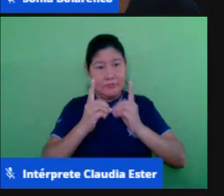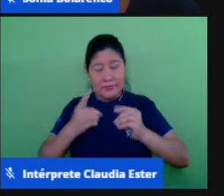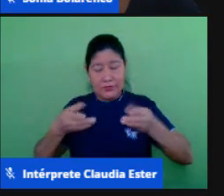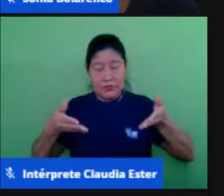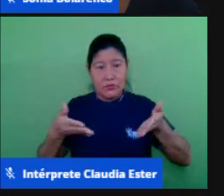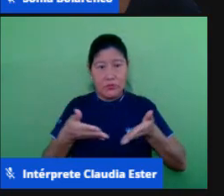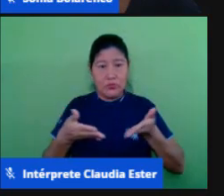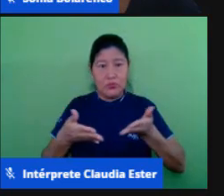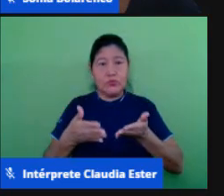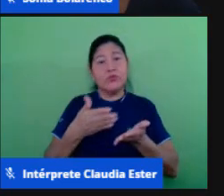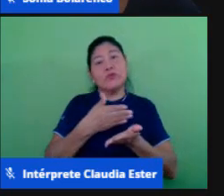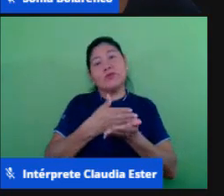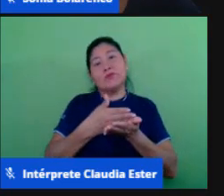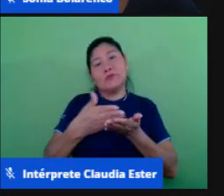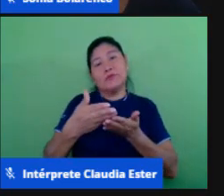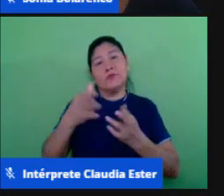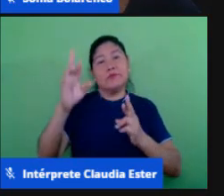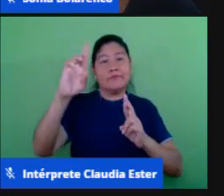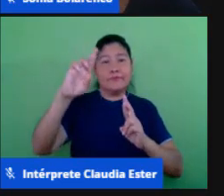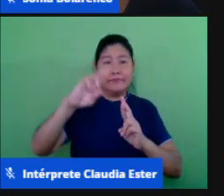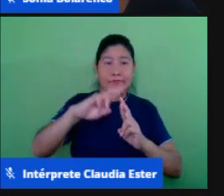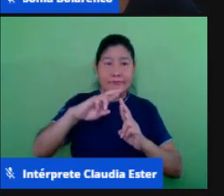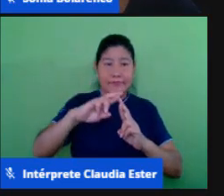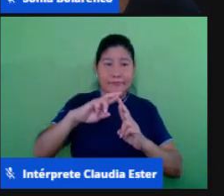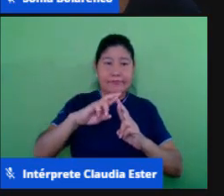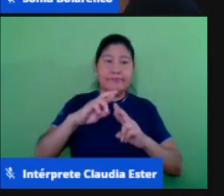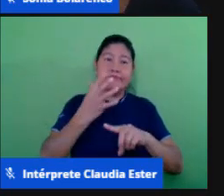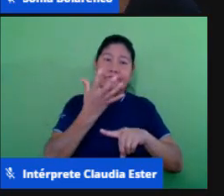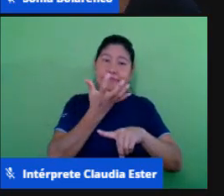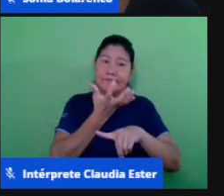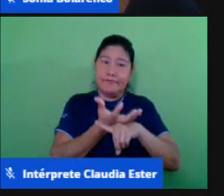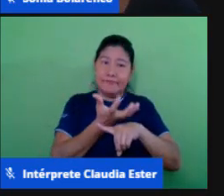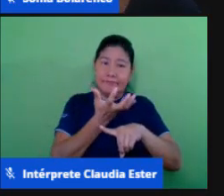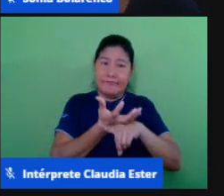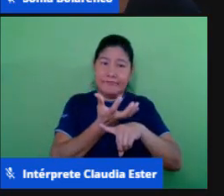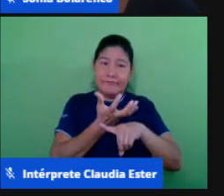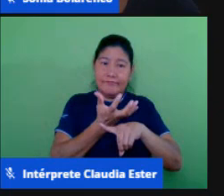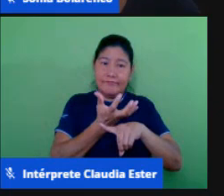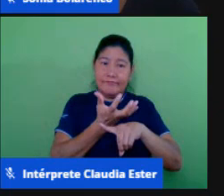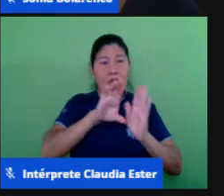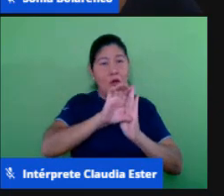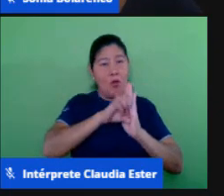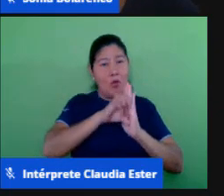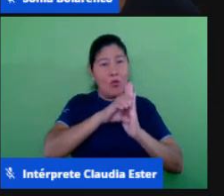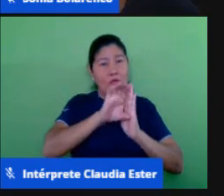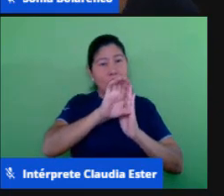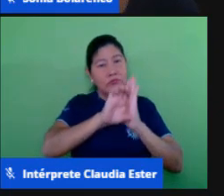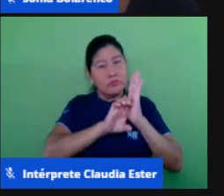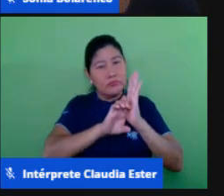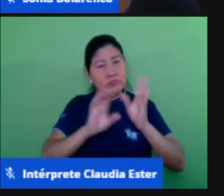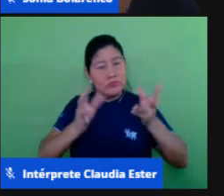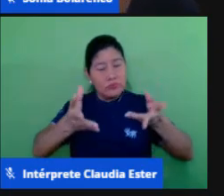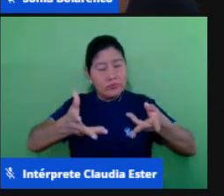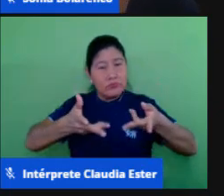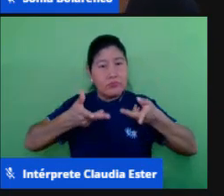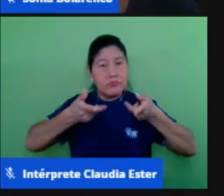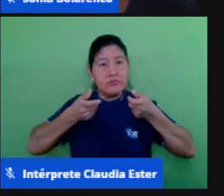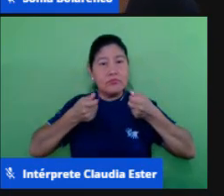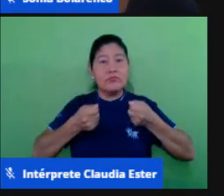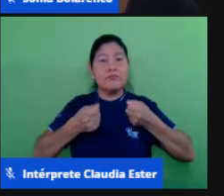é a partir de o nosso norte de conteúdos, de habilidades, de competências que nós temos que